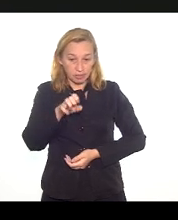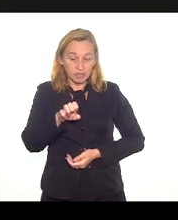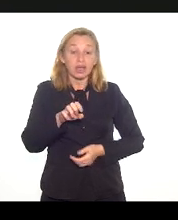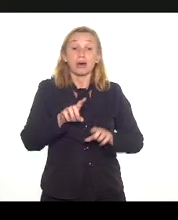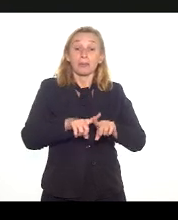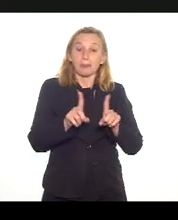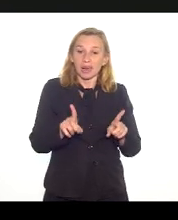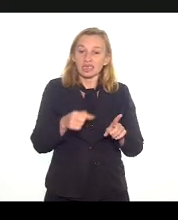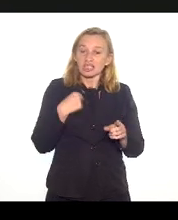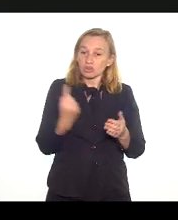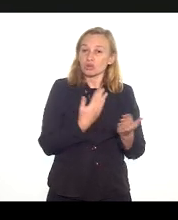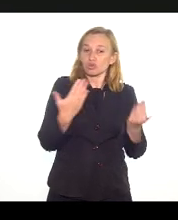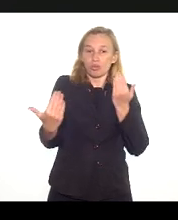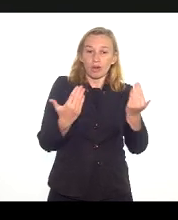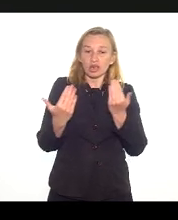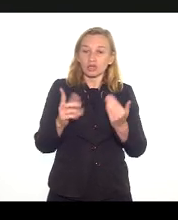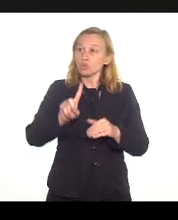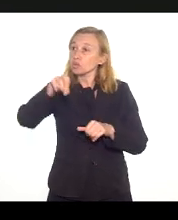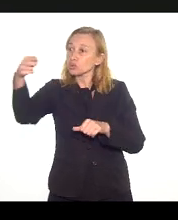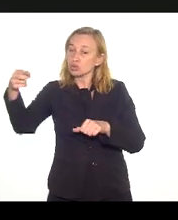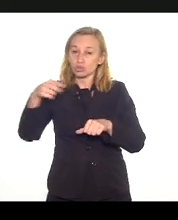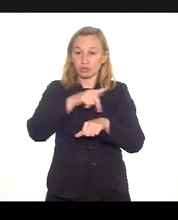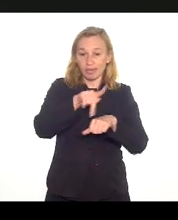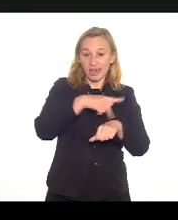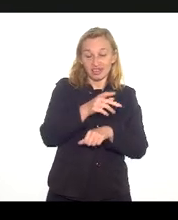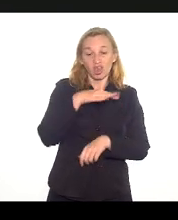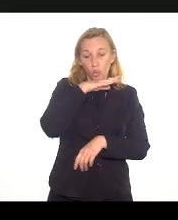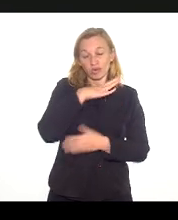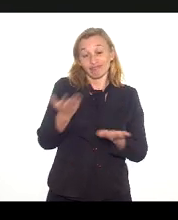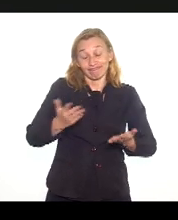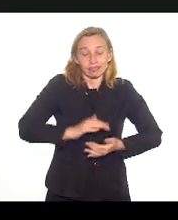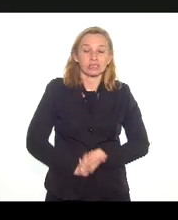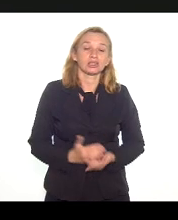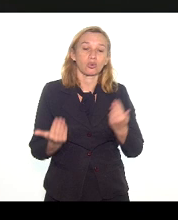jeito, a nossa comparação com o resto do país é muito ruim. Pode ir.